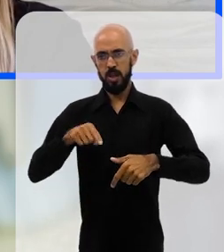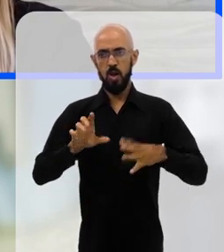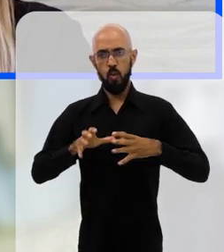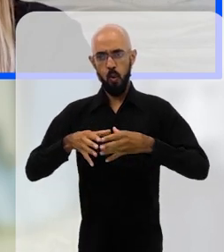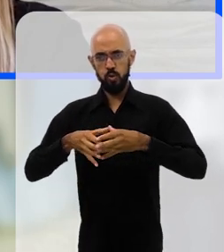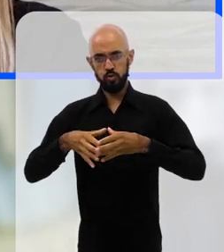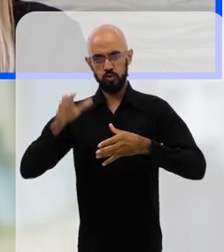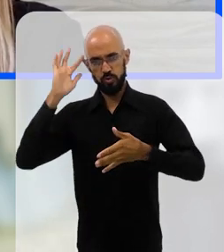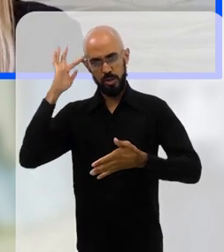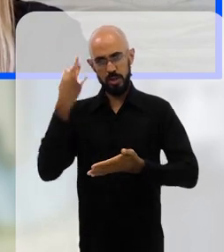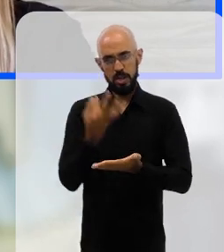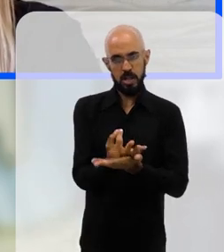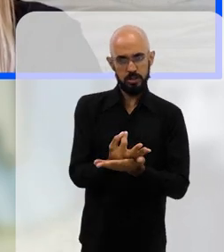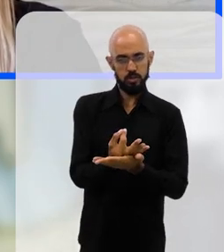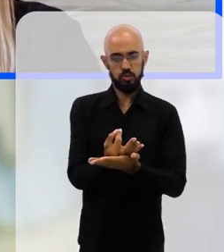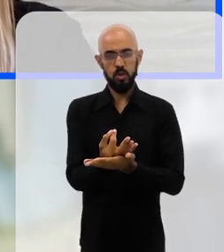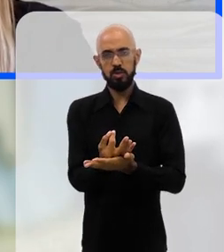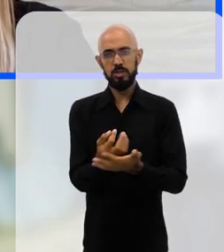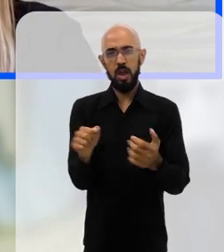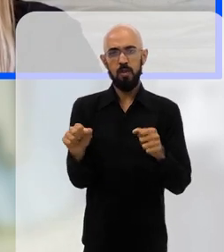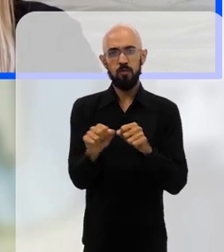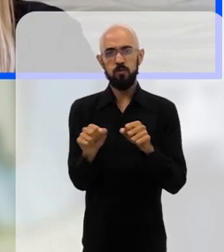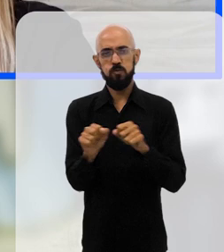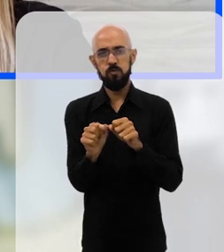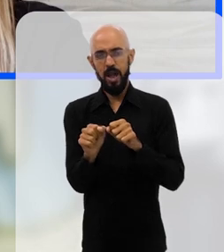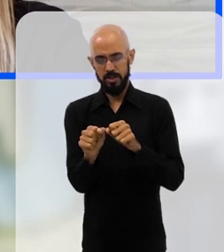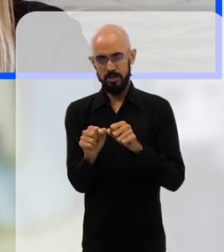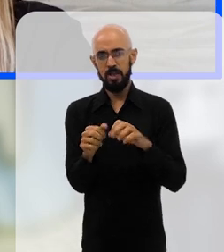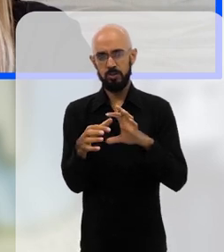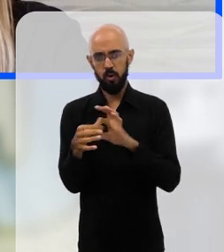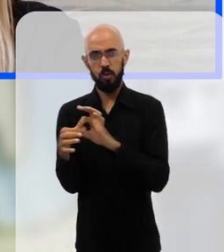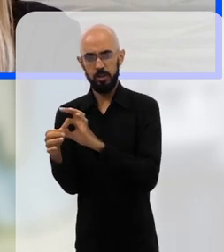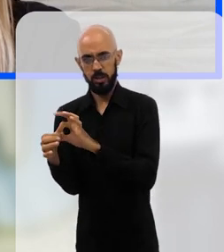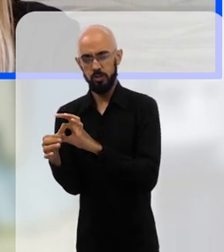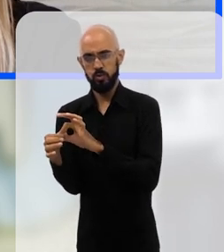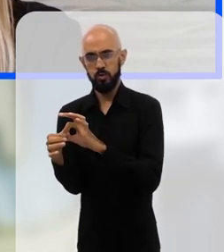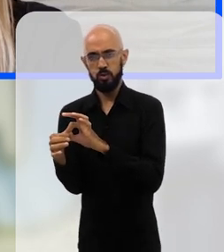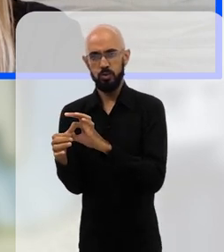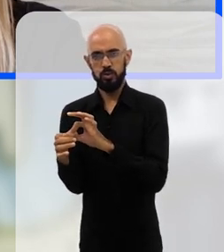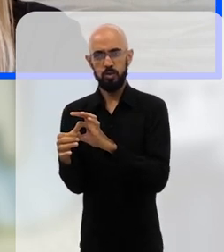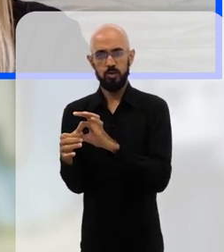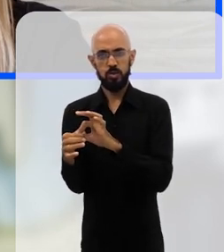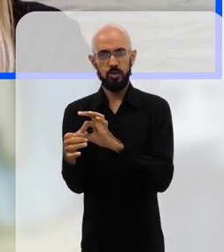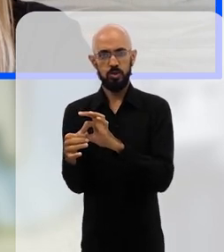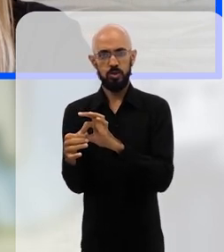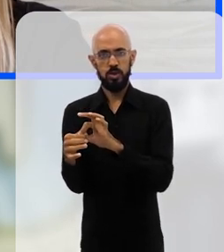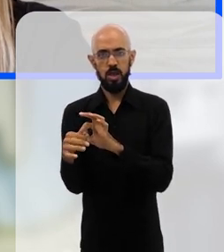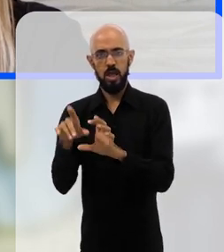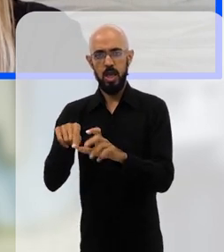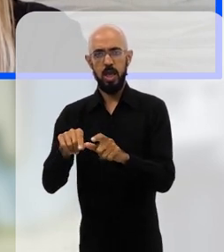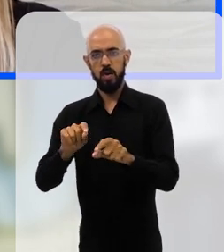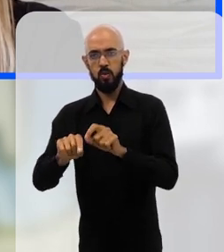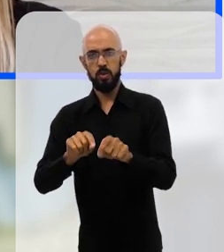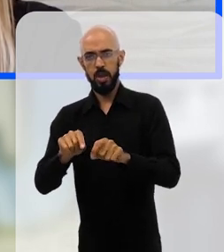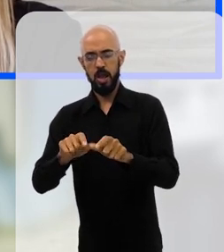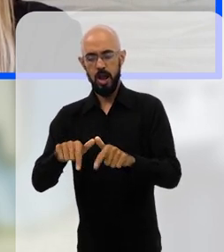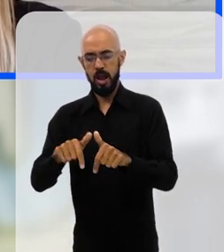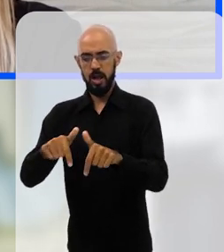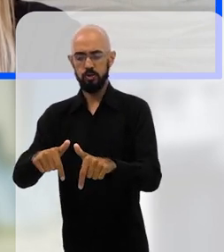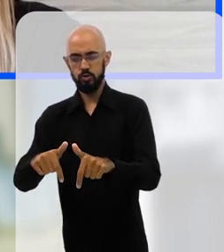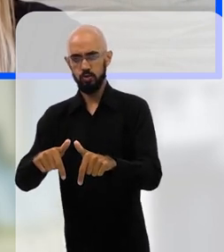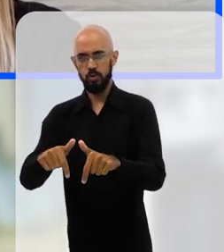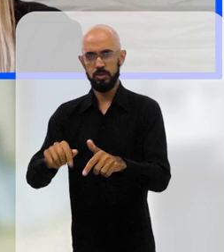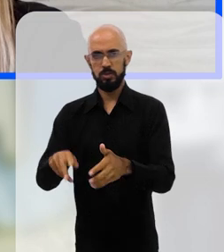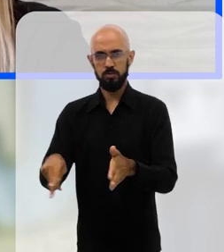um conjunto de decisões que levaram a esse quadro, e a solução também passa por ações